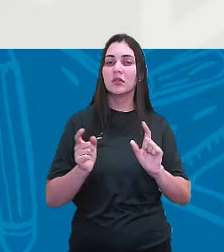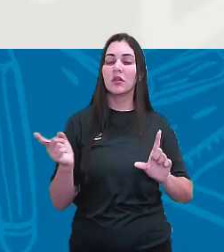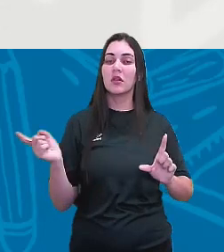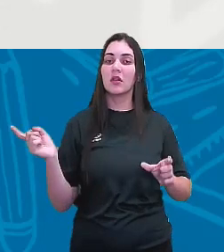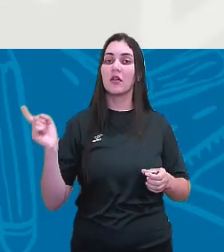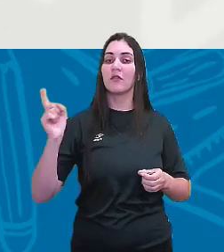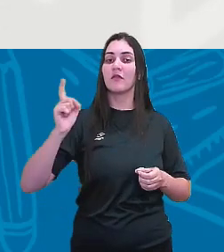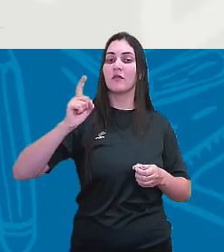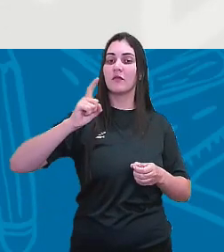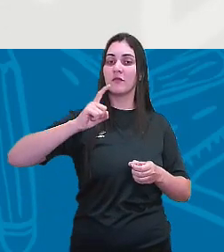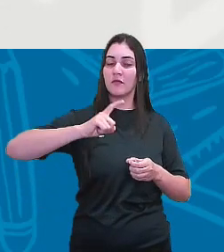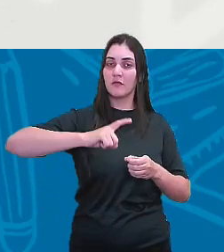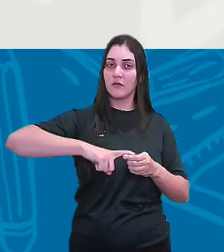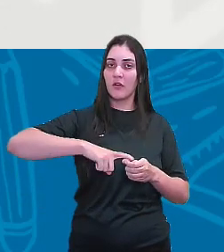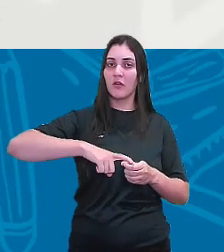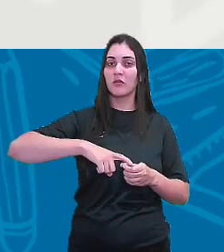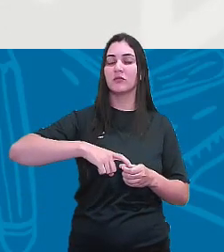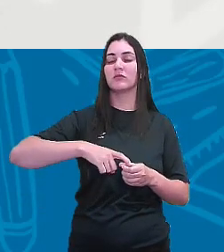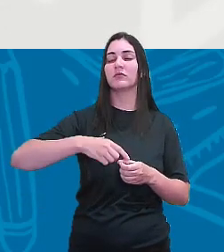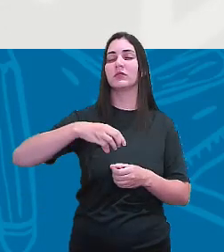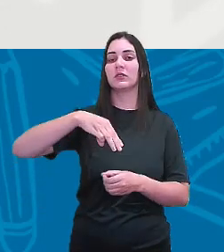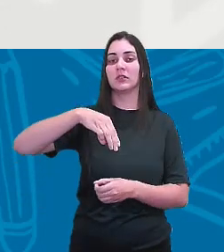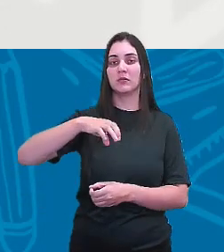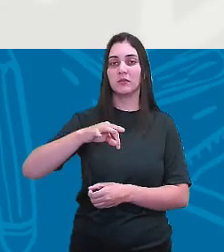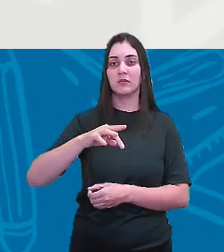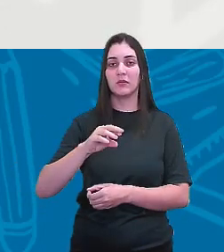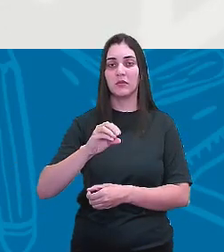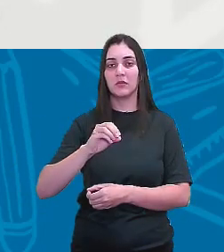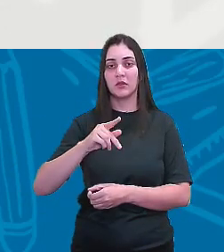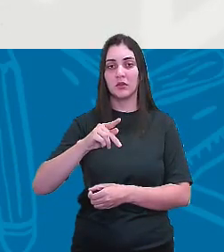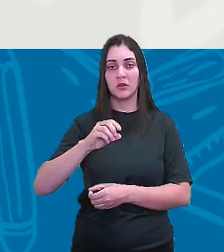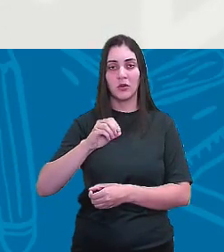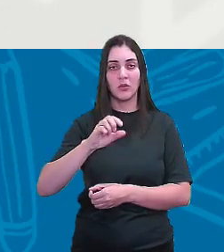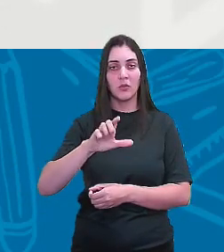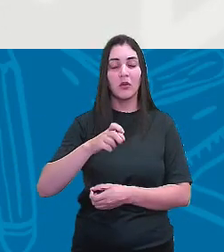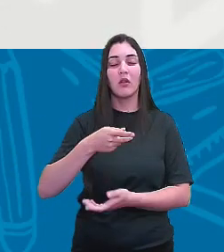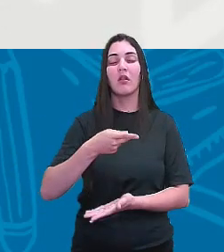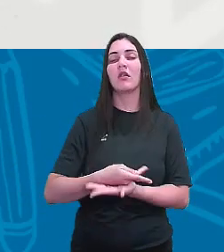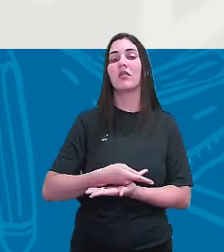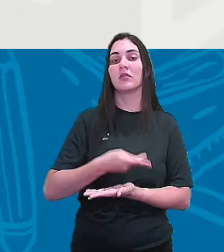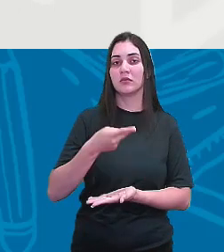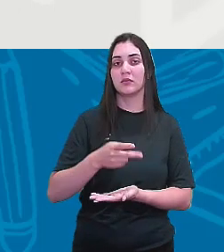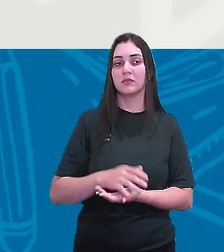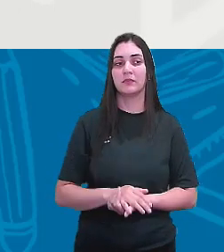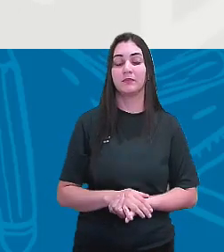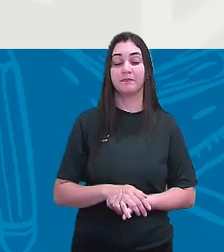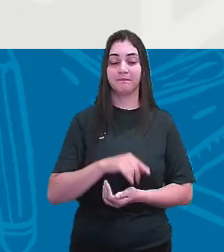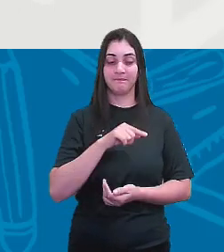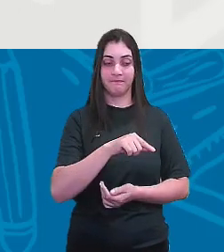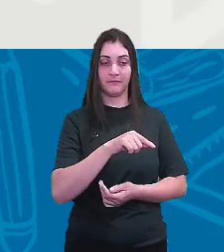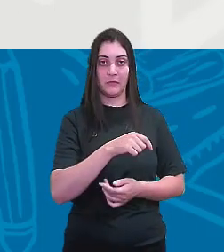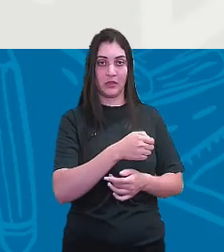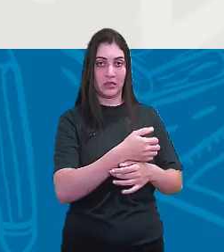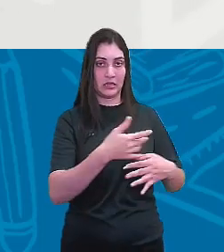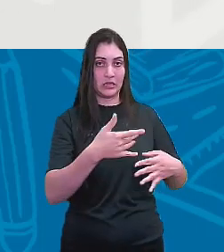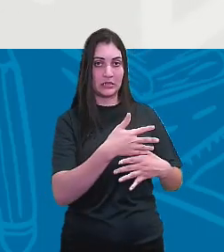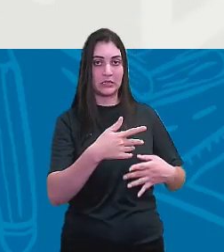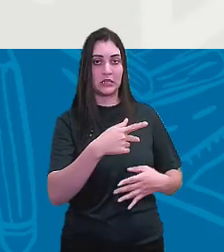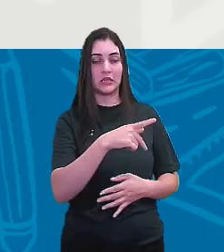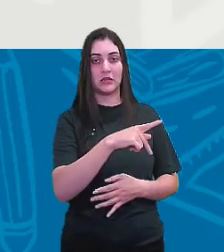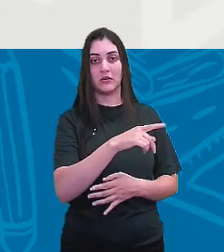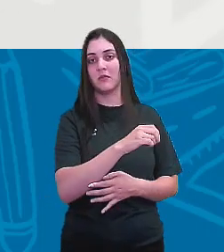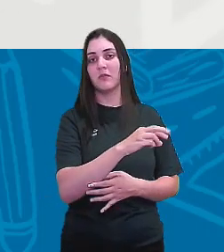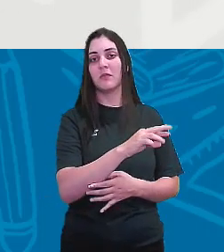metrópole fosse desencadeada. Esse, o Porto, a cidade do Porto,